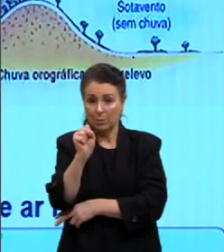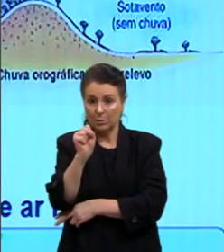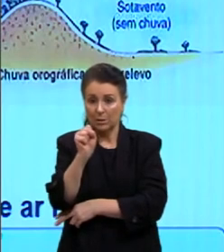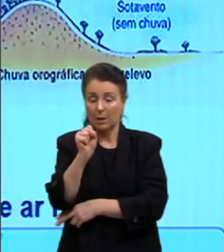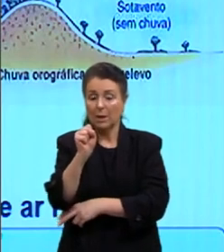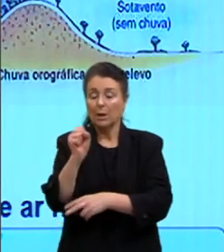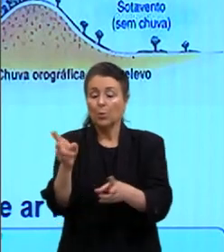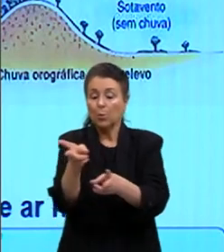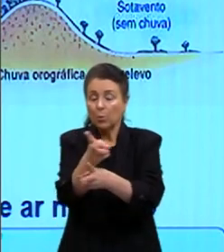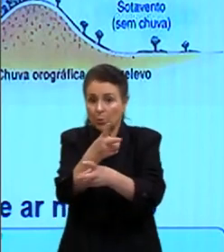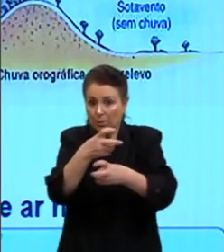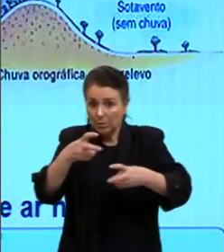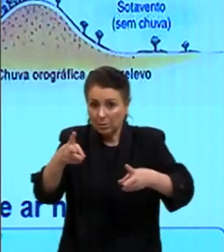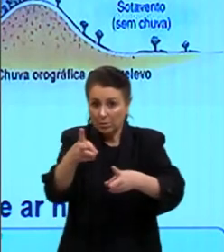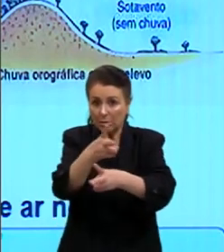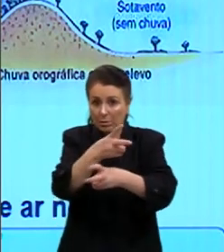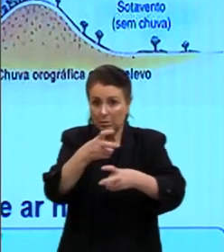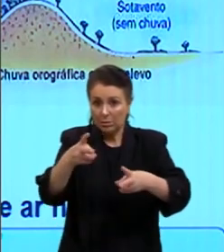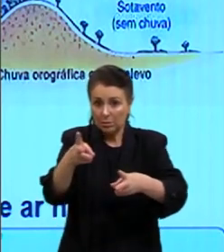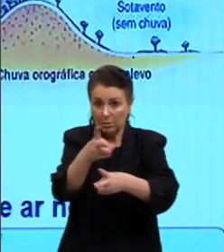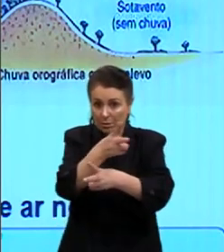essa...